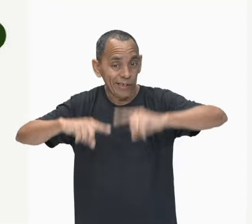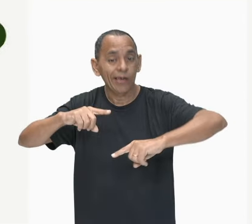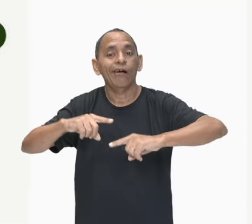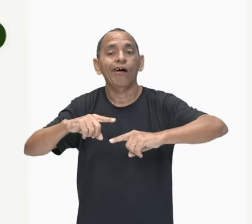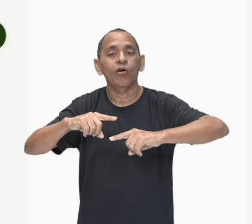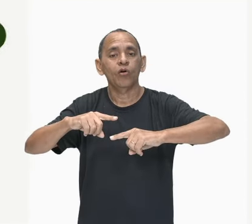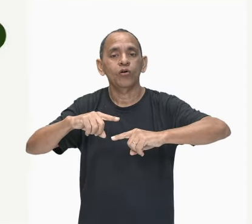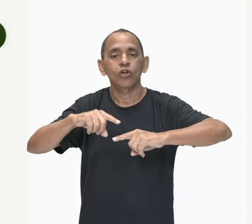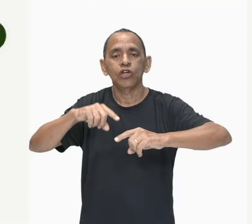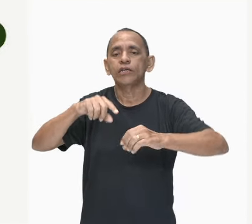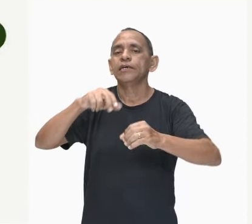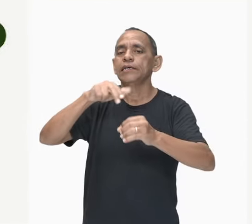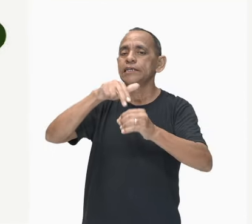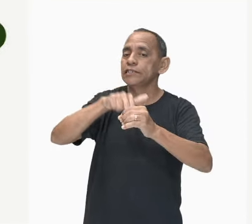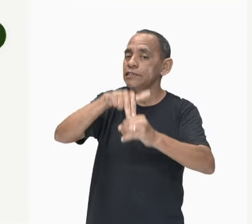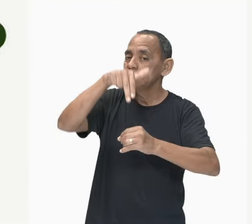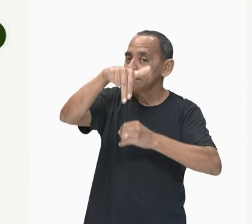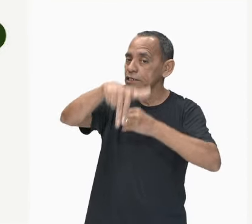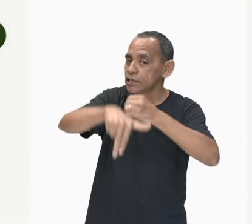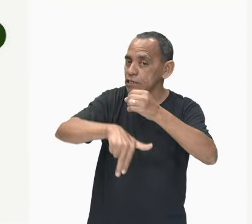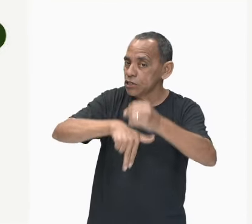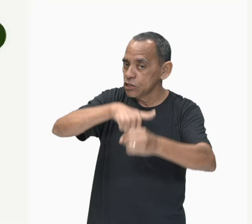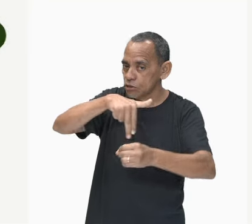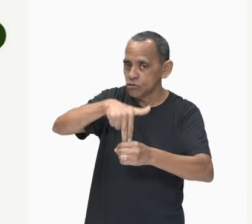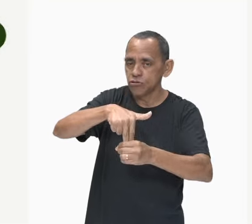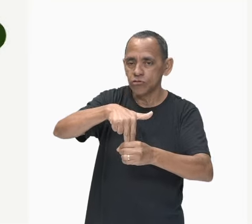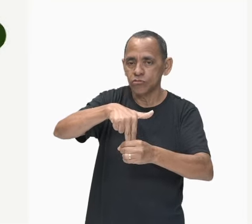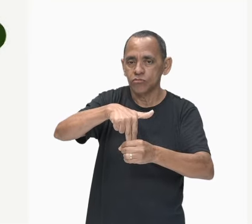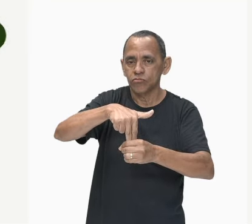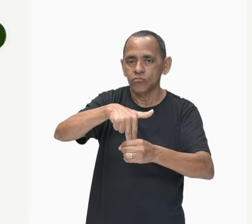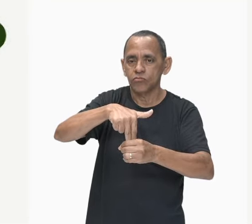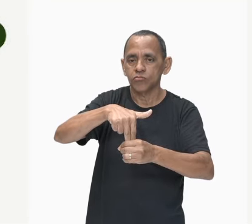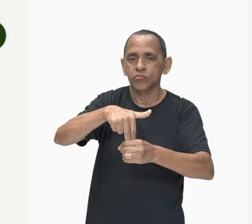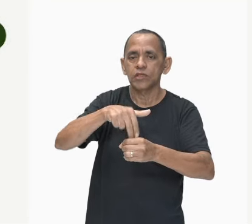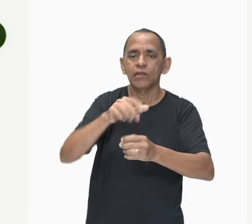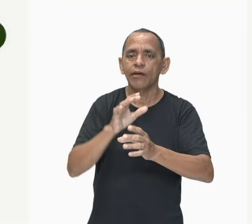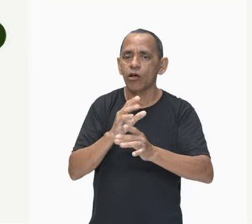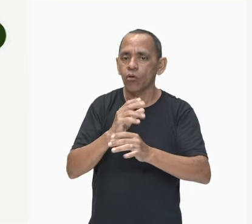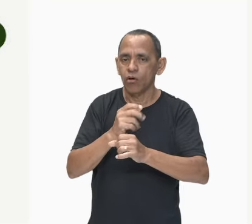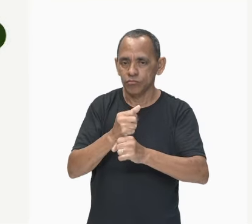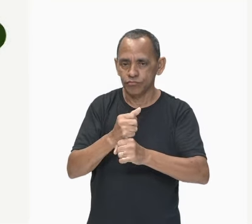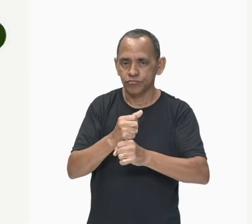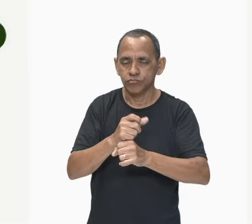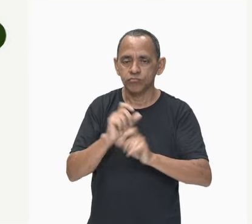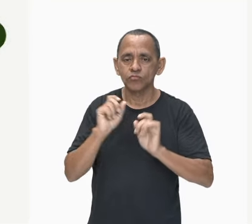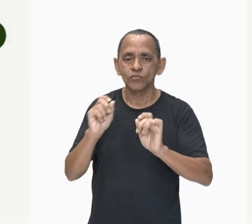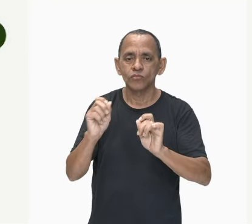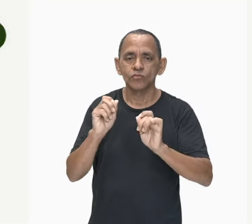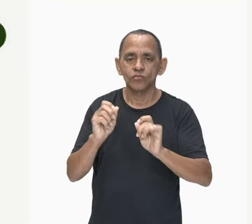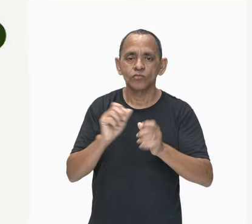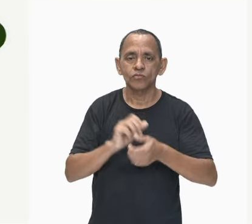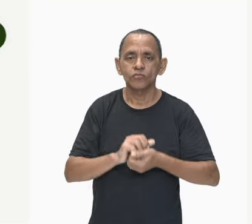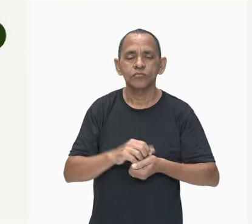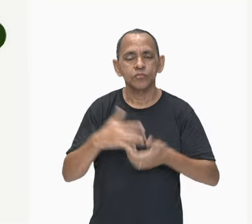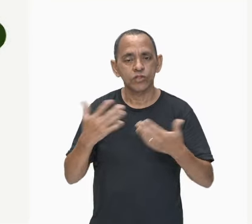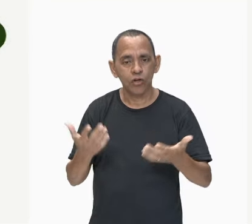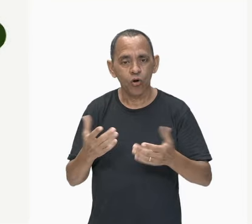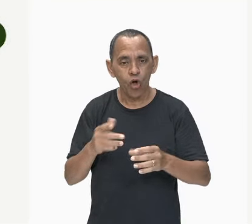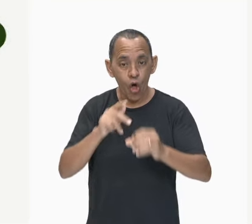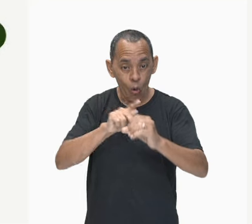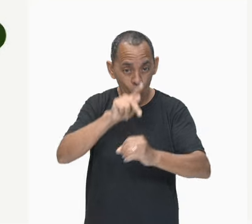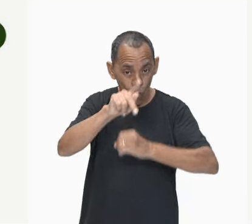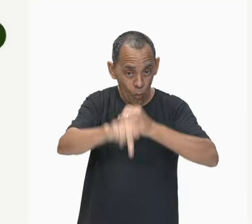Logo, corpo eletricamente neutro significa dizer que o número de prótons